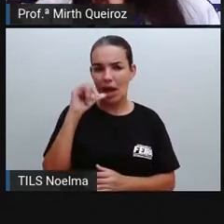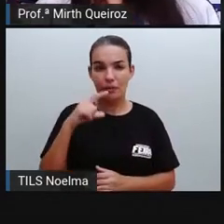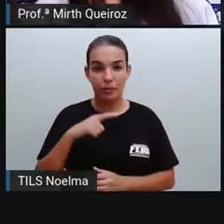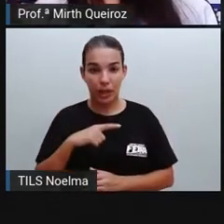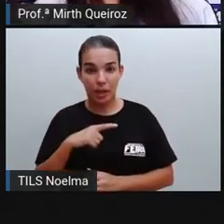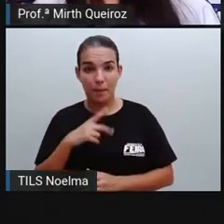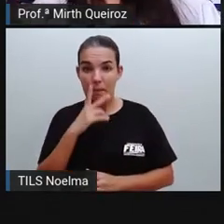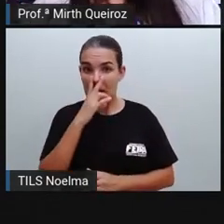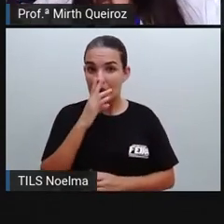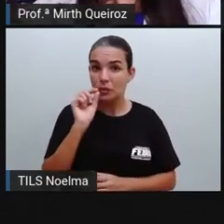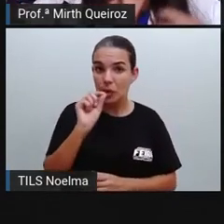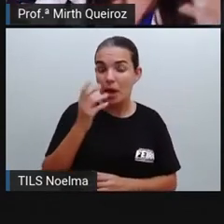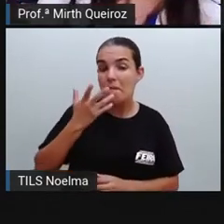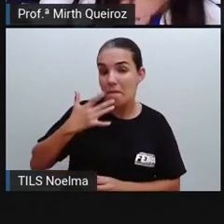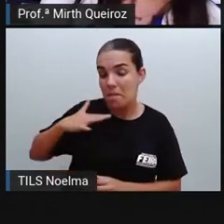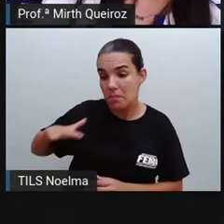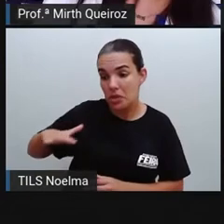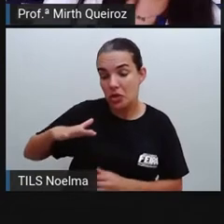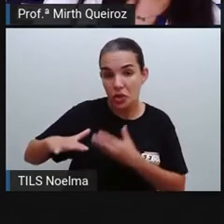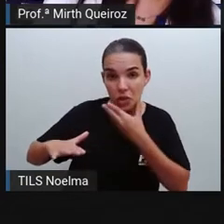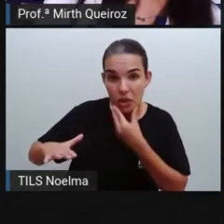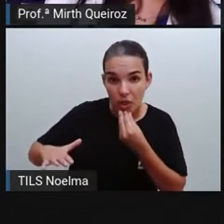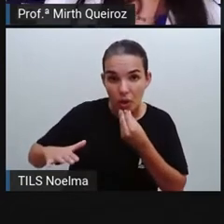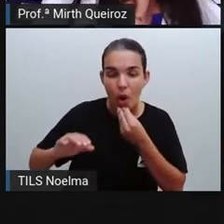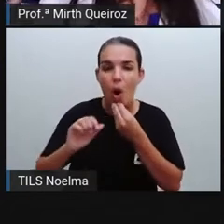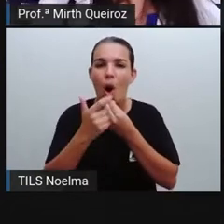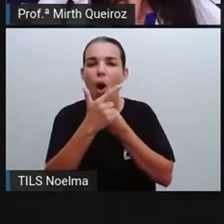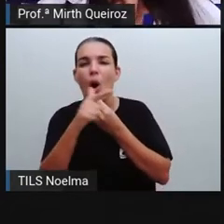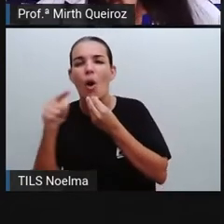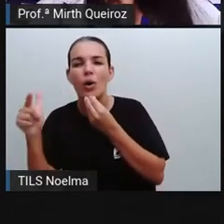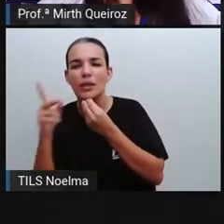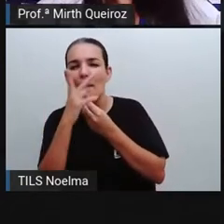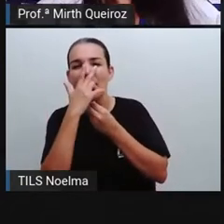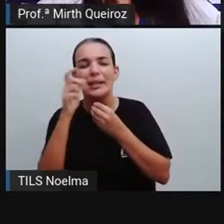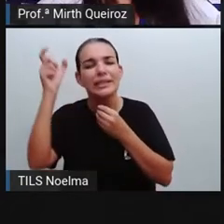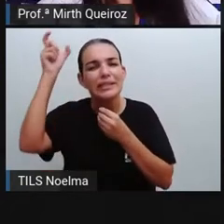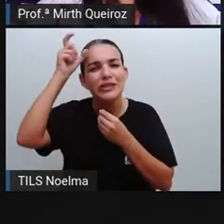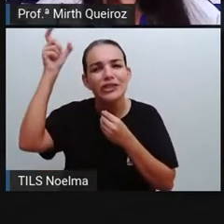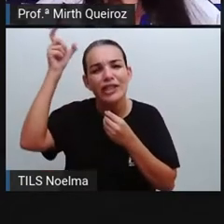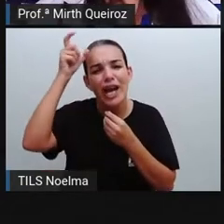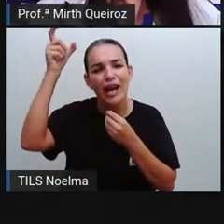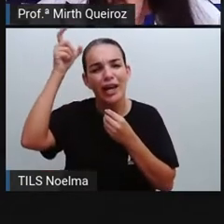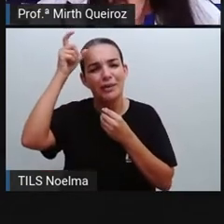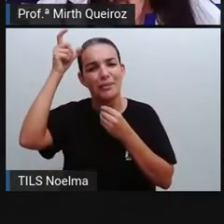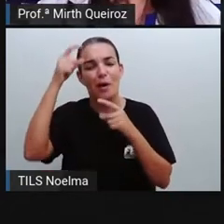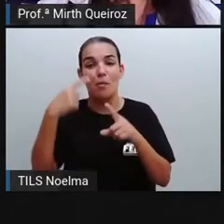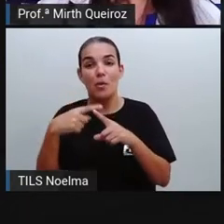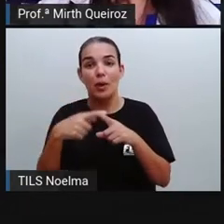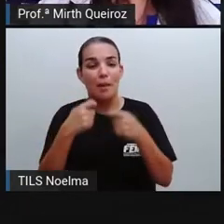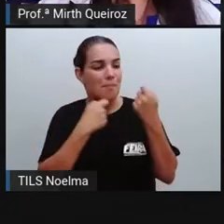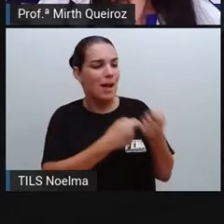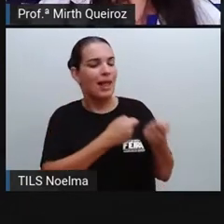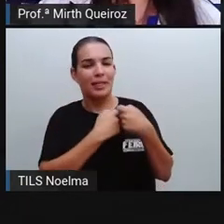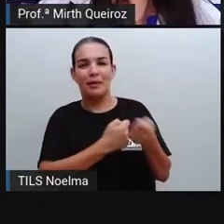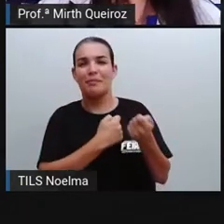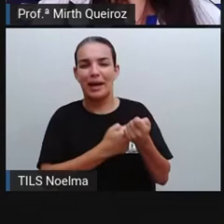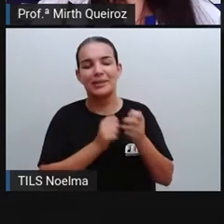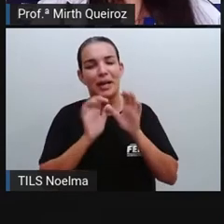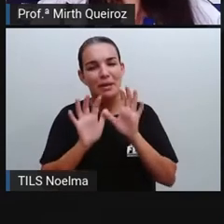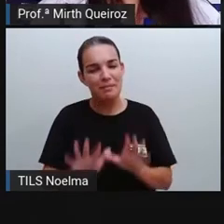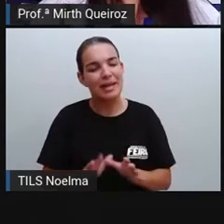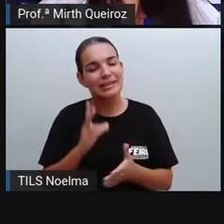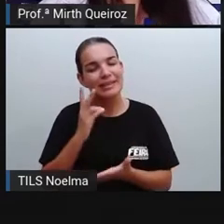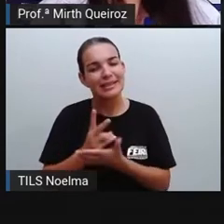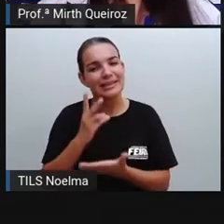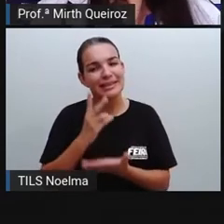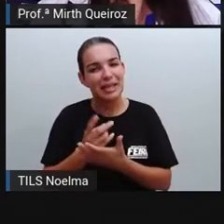um menino, ora como um diabinho peludo. Isso por conta das travessuras dele, né? Porém, é sempre retratado como